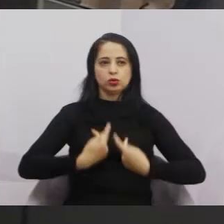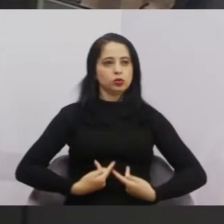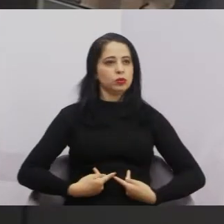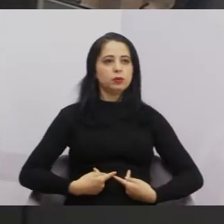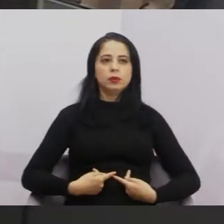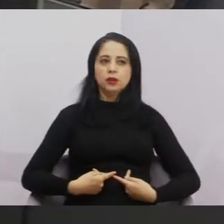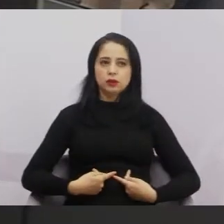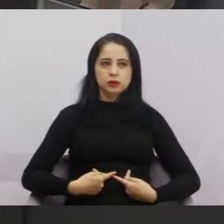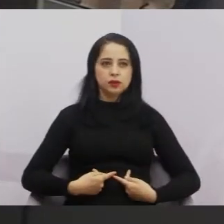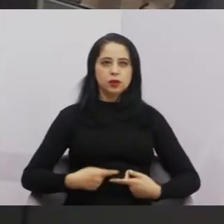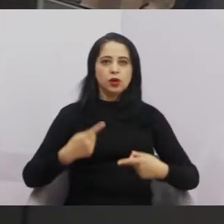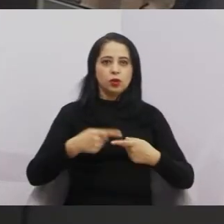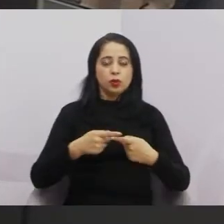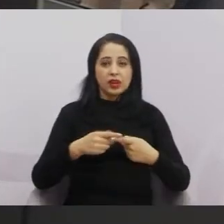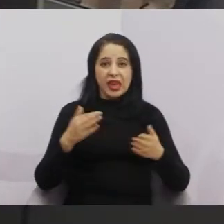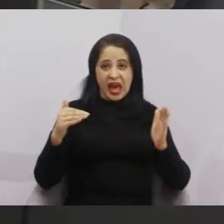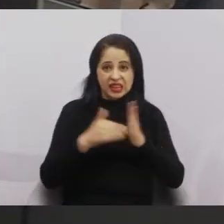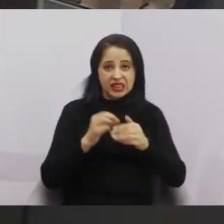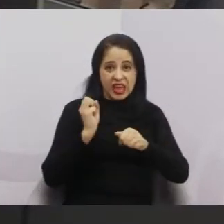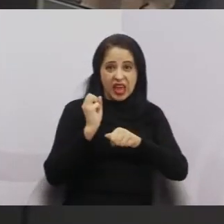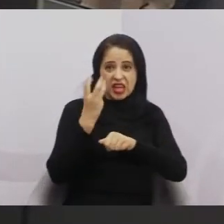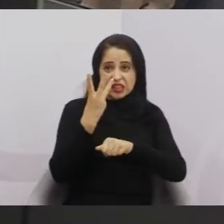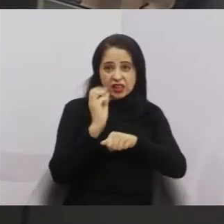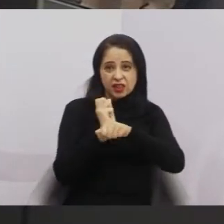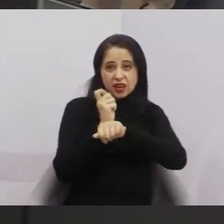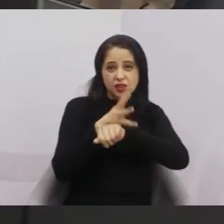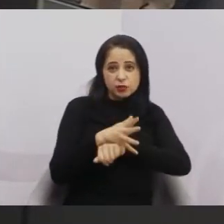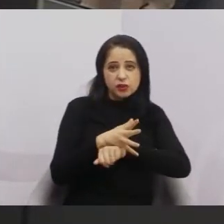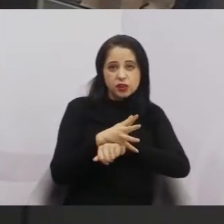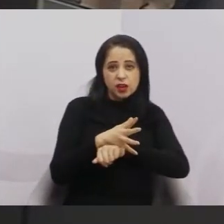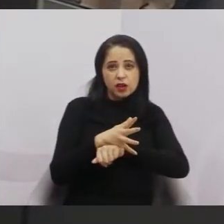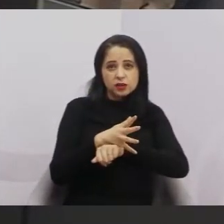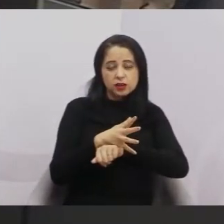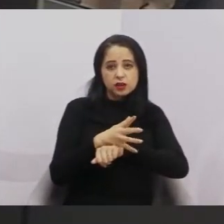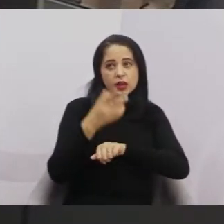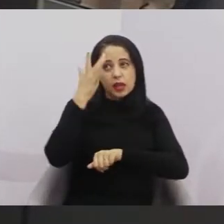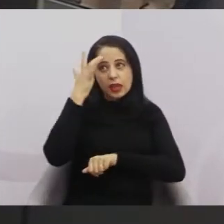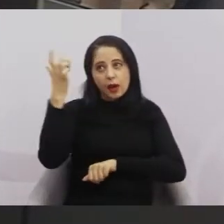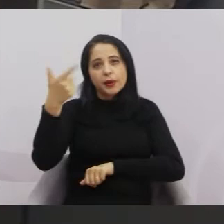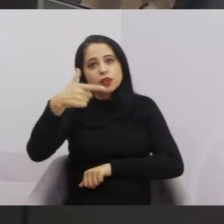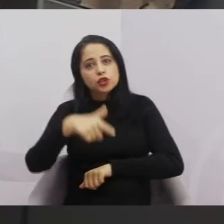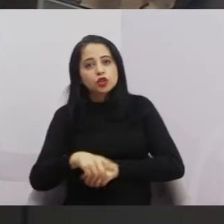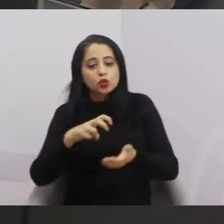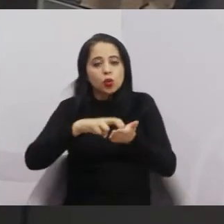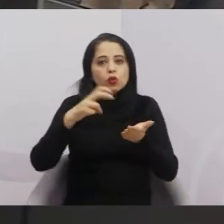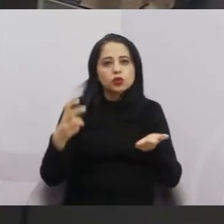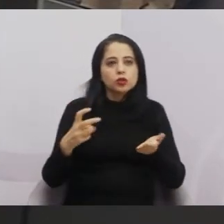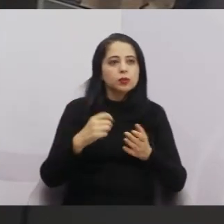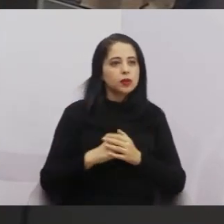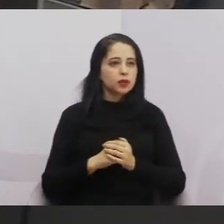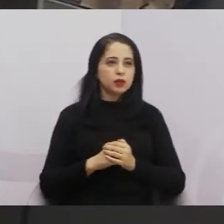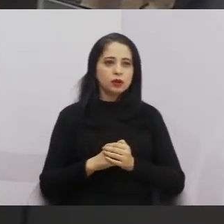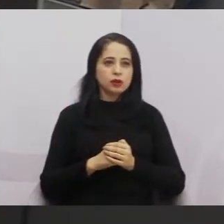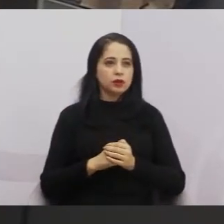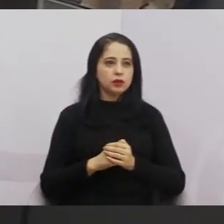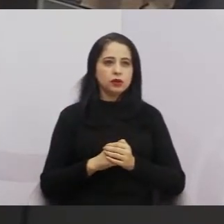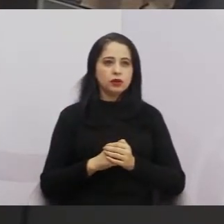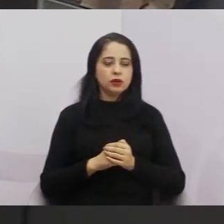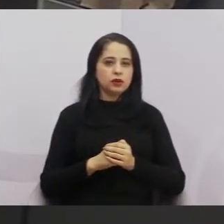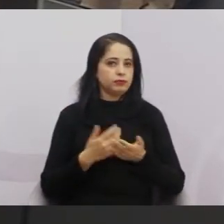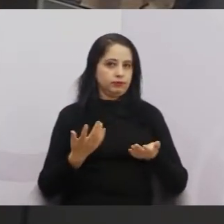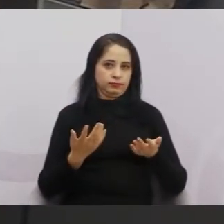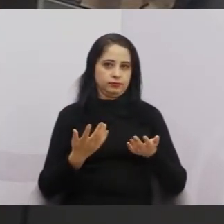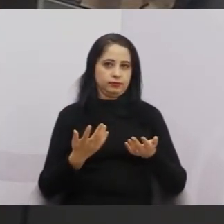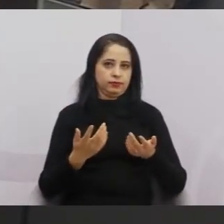novo no dia seguinte. Quem é que aguenta? Não é? Agora, isso não significa que eu trabalho menos ou